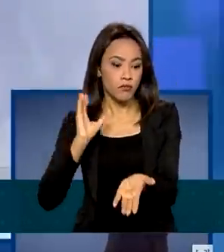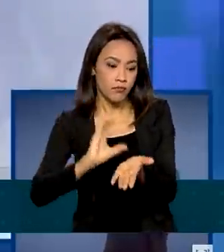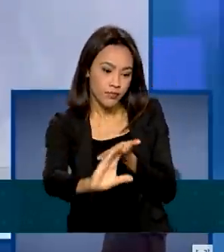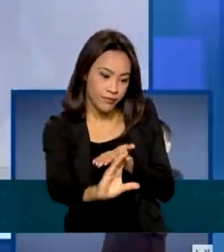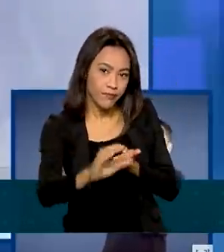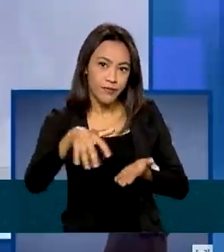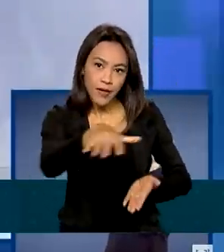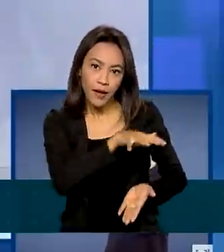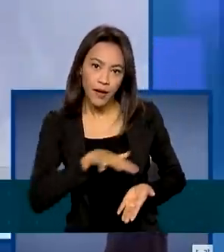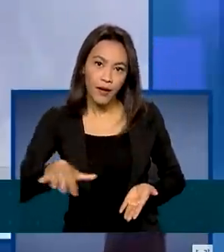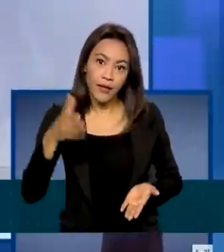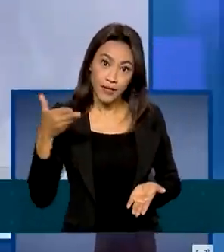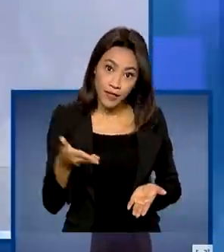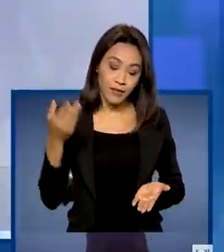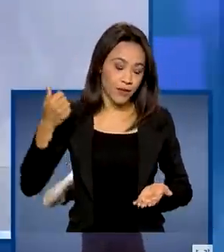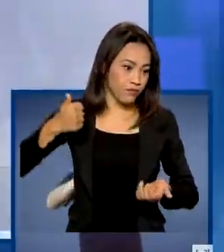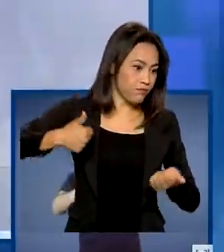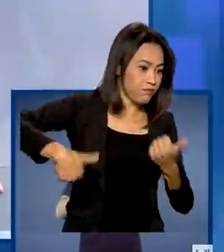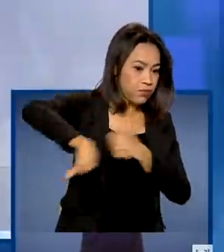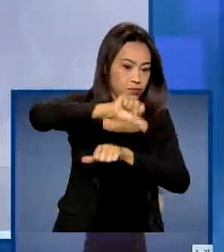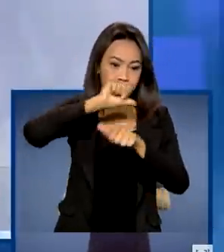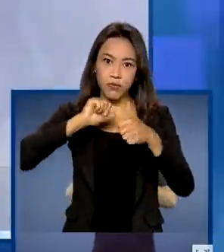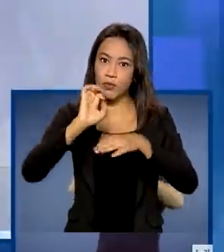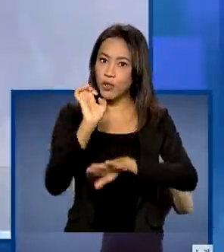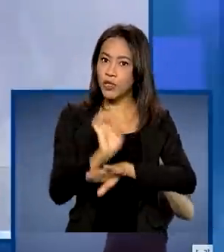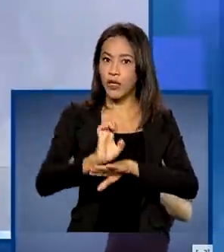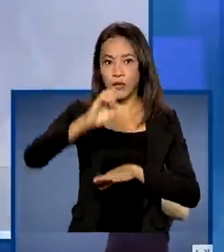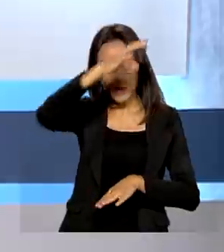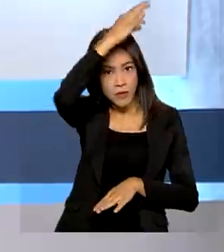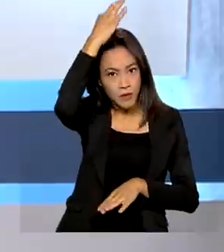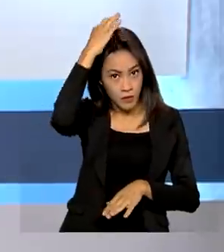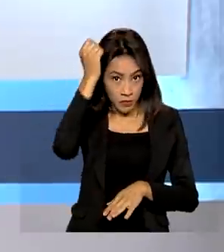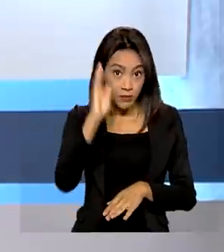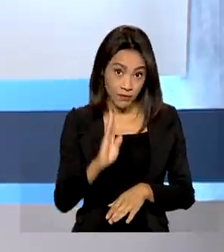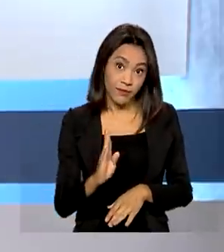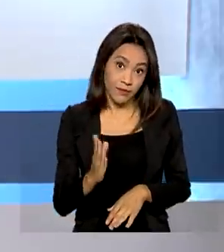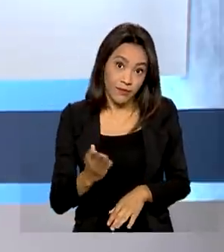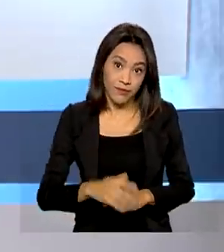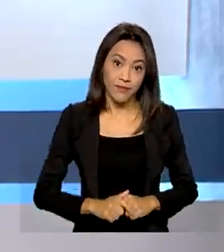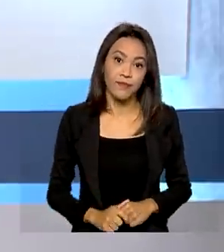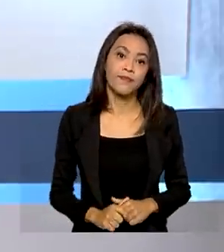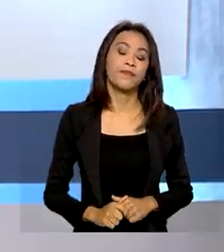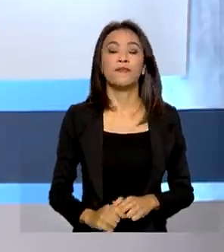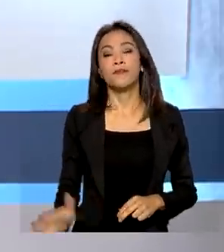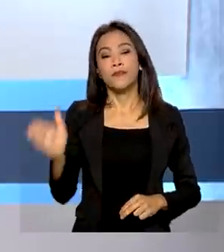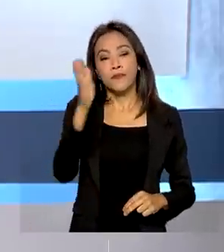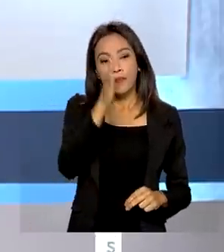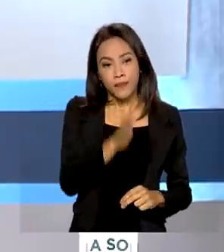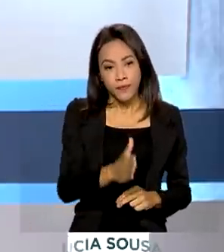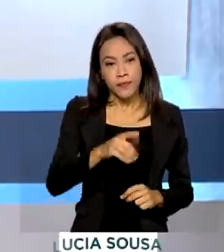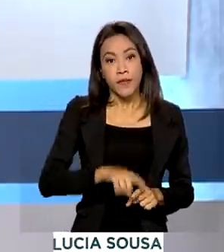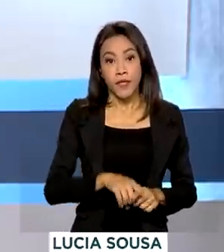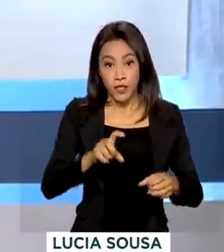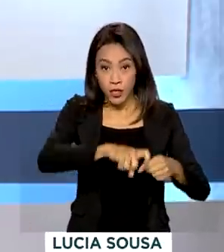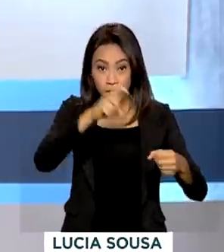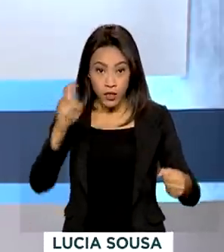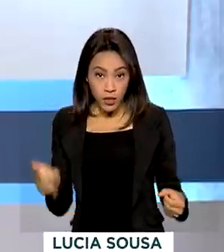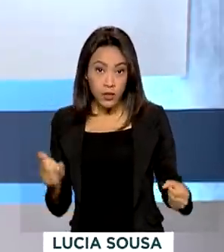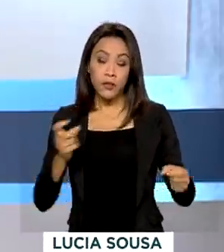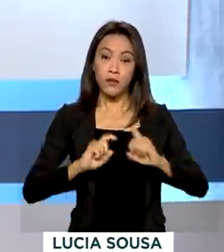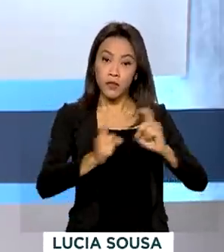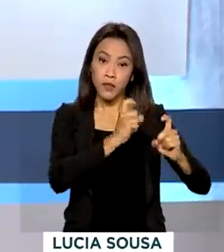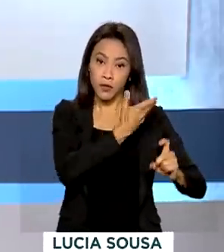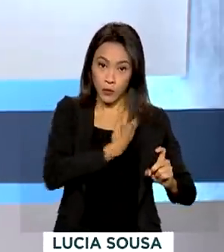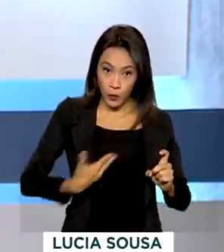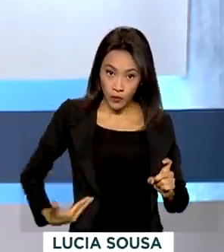isso vai ser transformador para o Estado do Espírito Santo e para Brasil. E além da desestatização da companhia